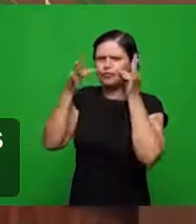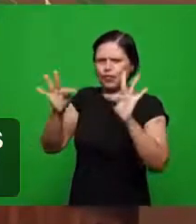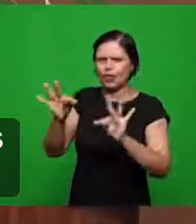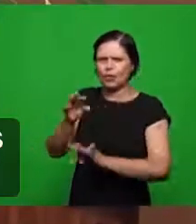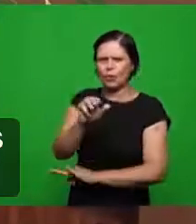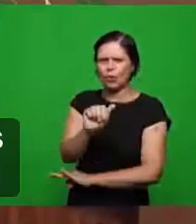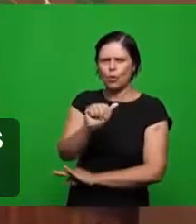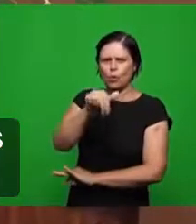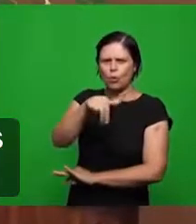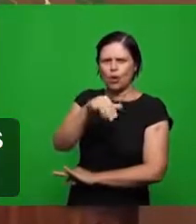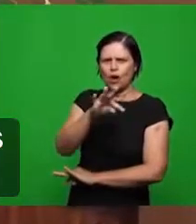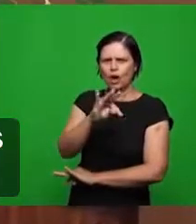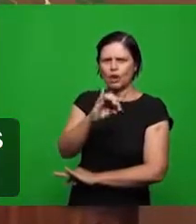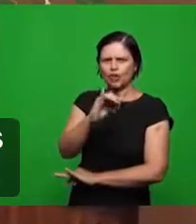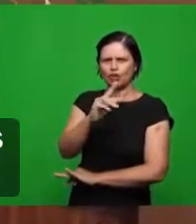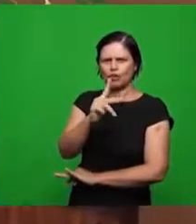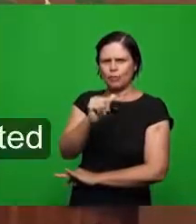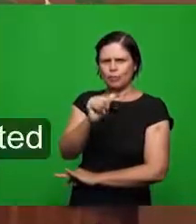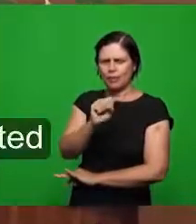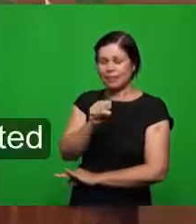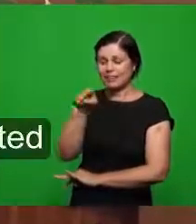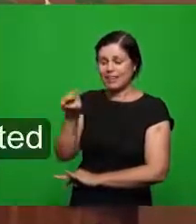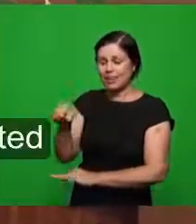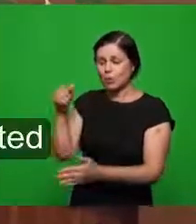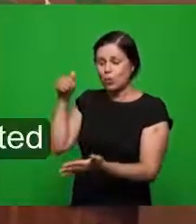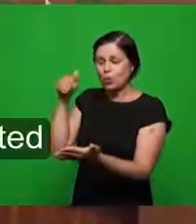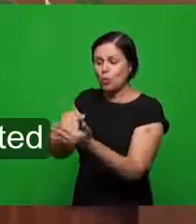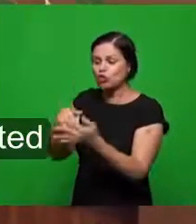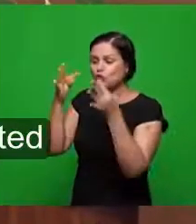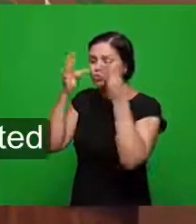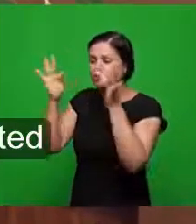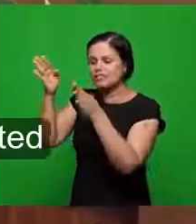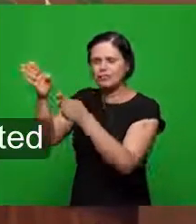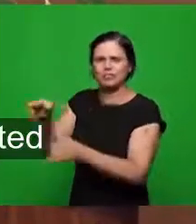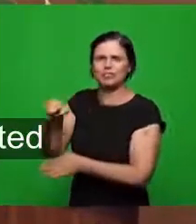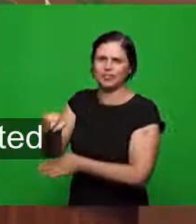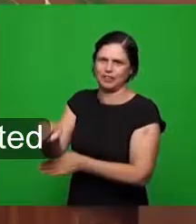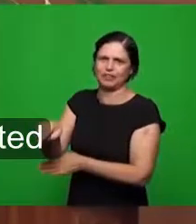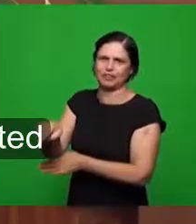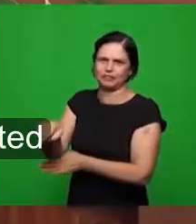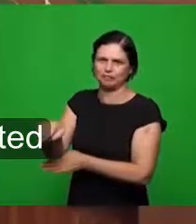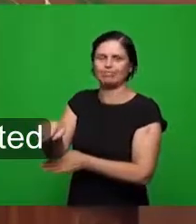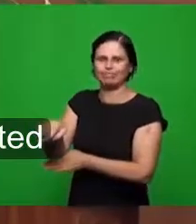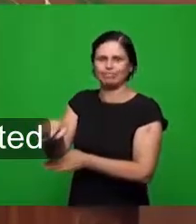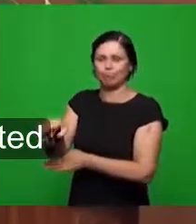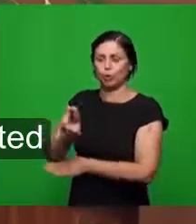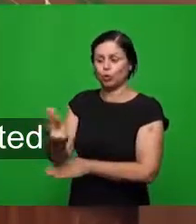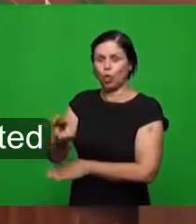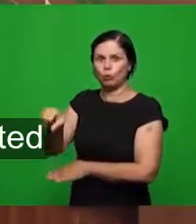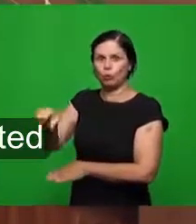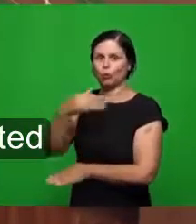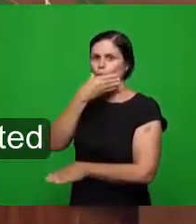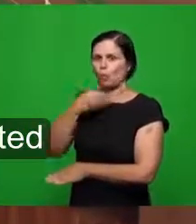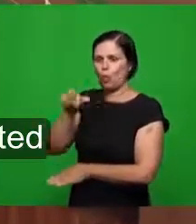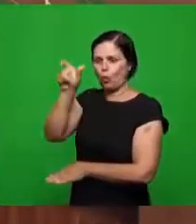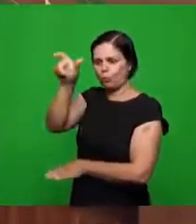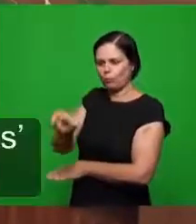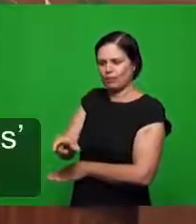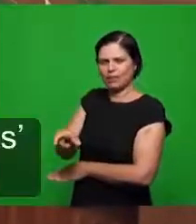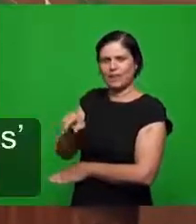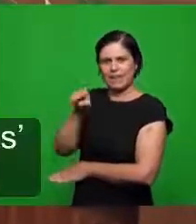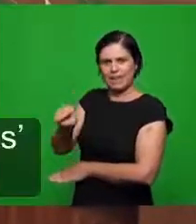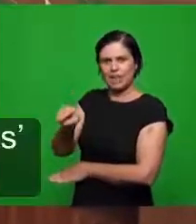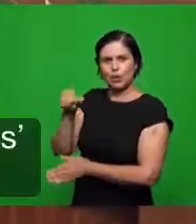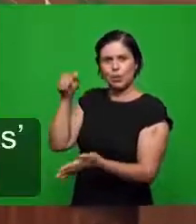o qual foi morto entre vós quando cita esse fato histórico a respeito da fé